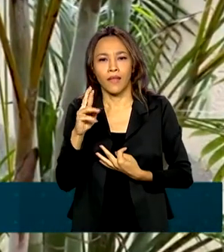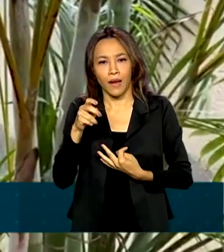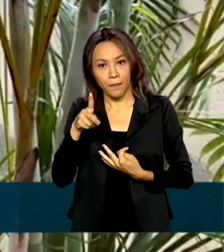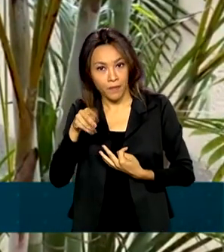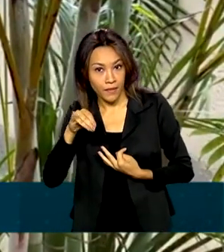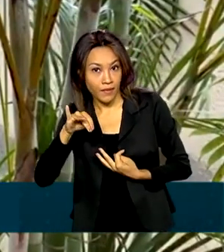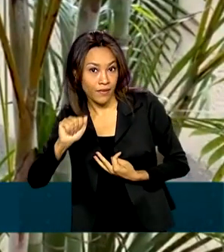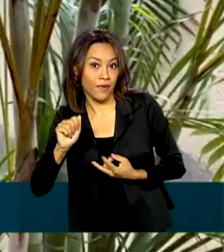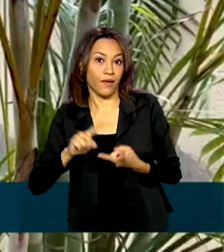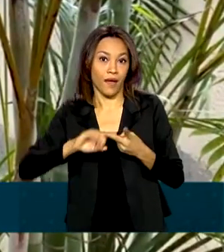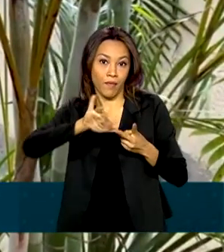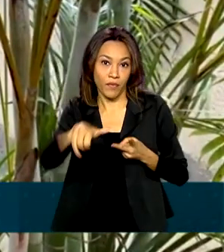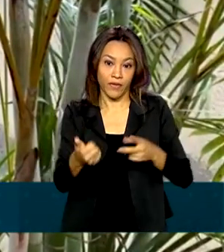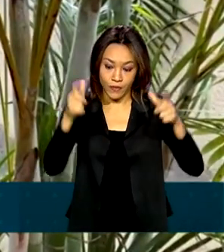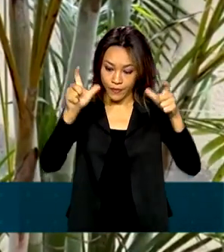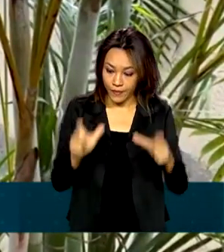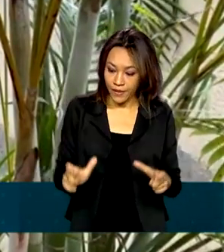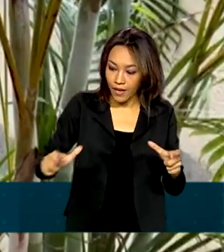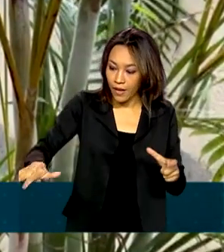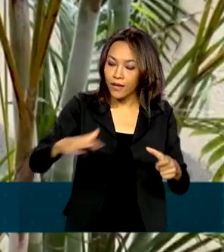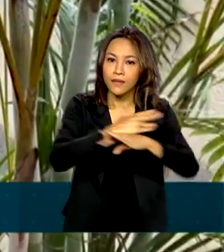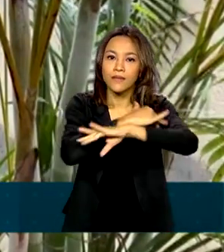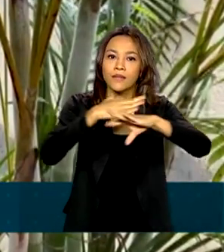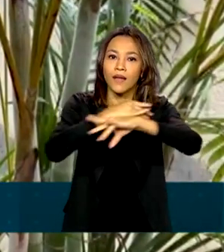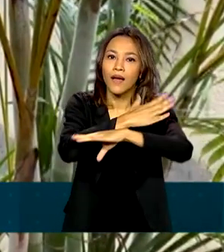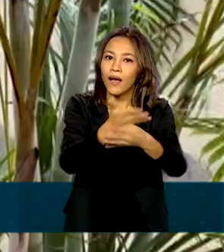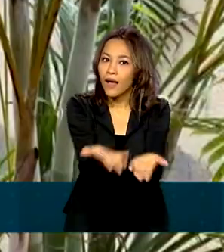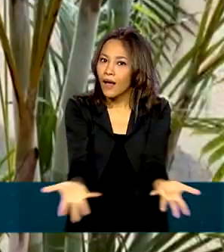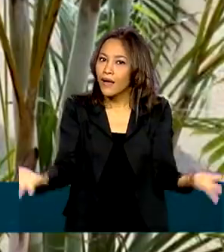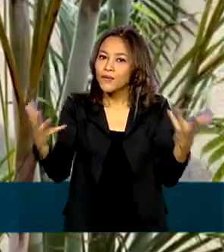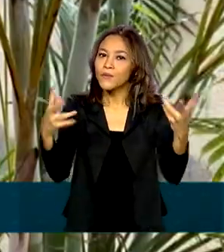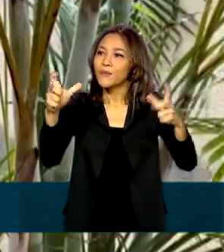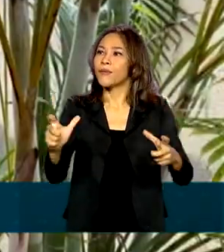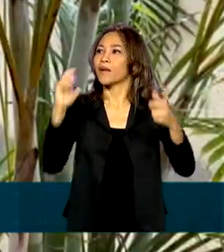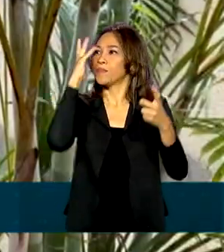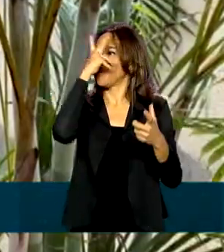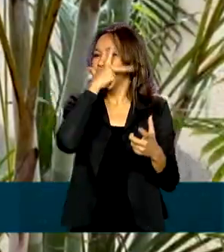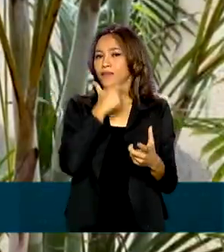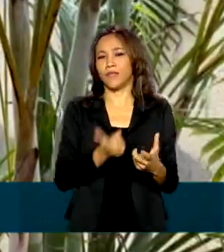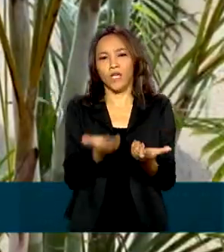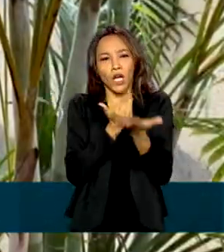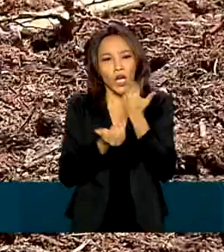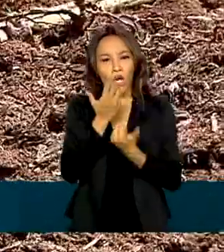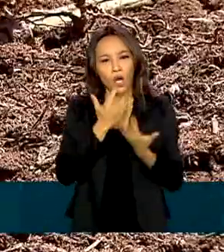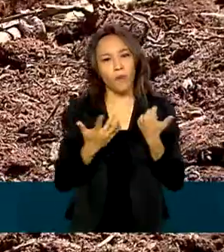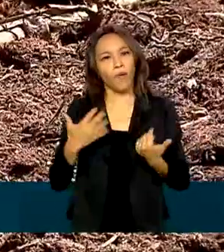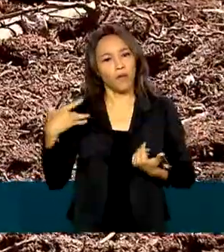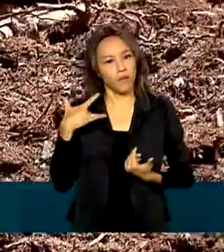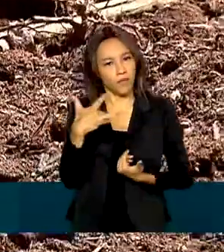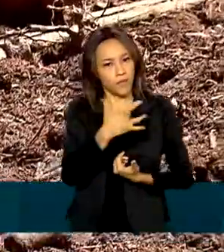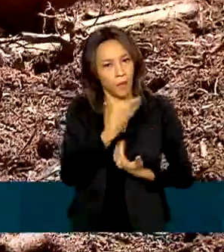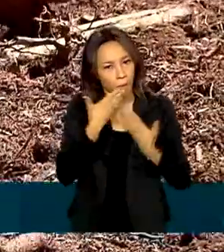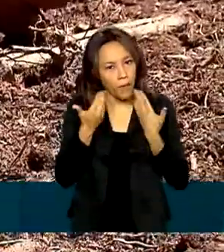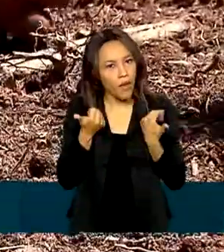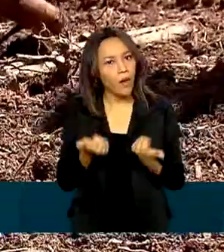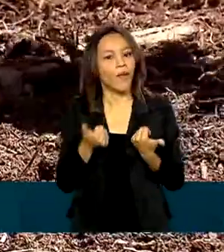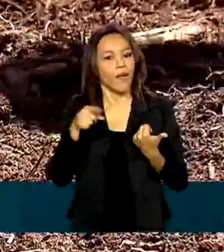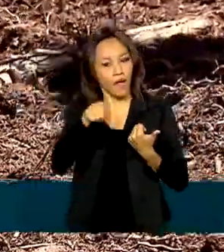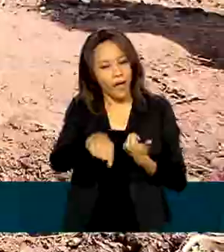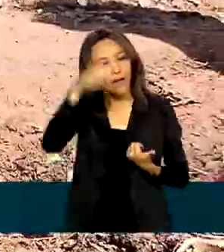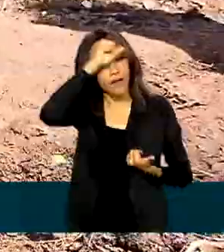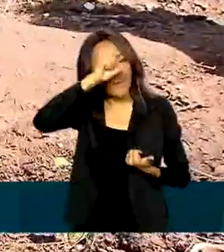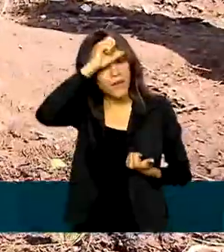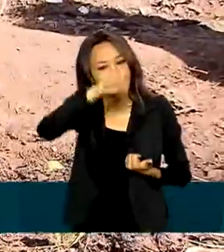urbano, de deixar o ambiente mais bonito, de se alimentar melhor. É uma forma de